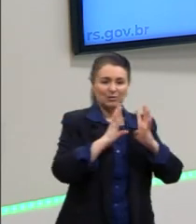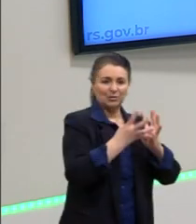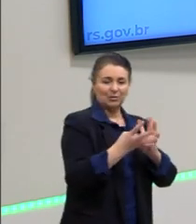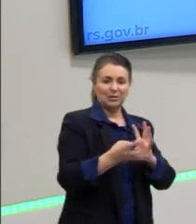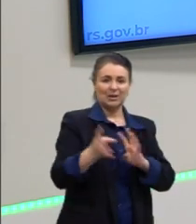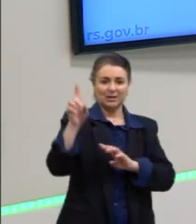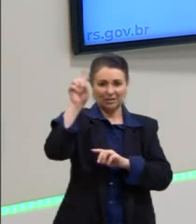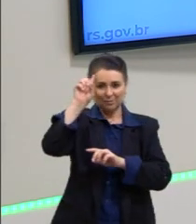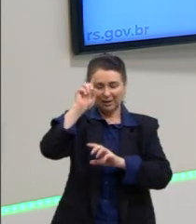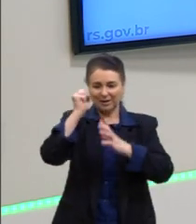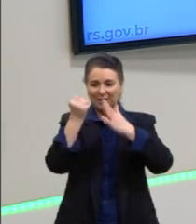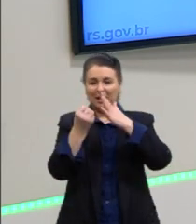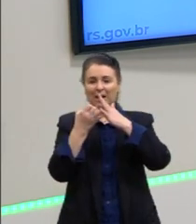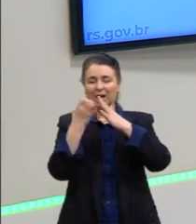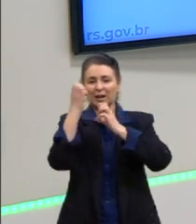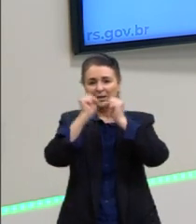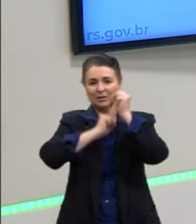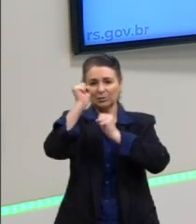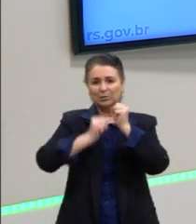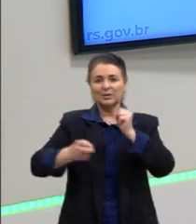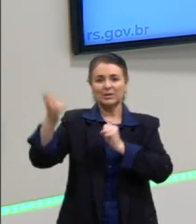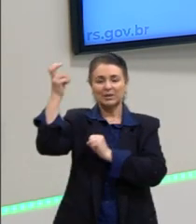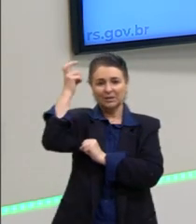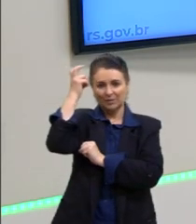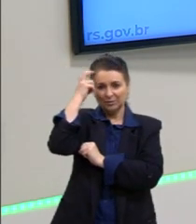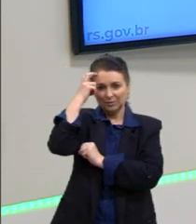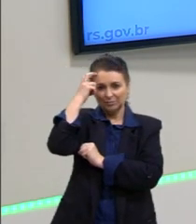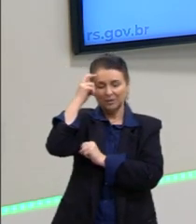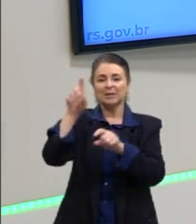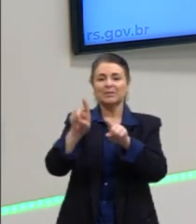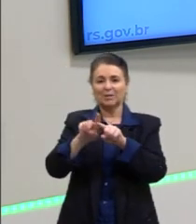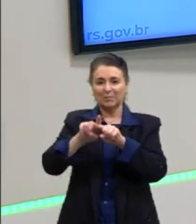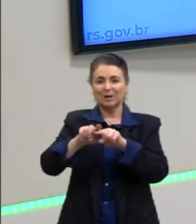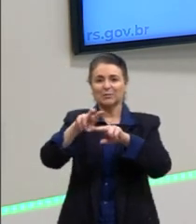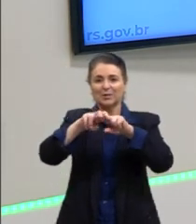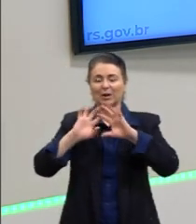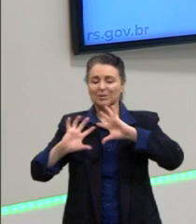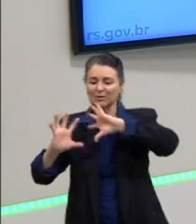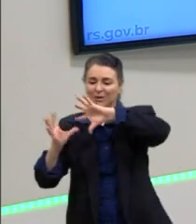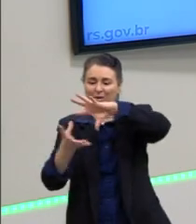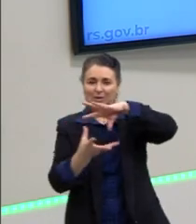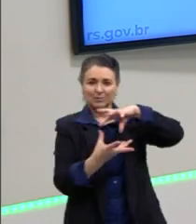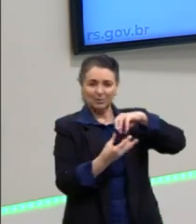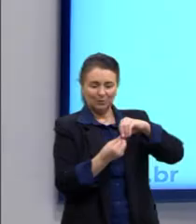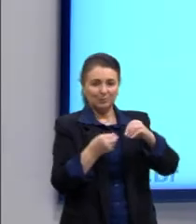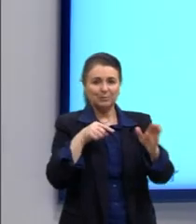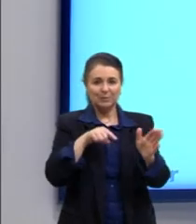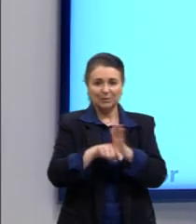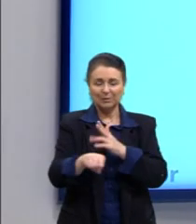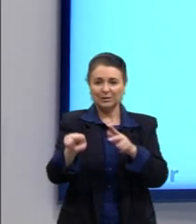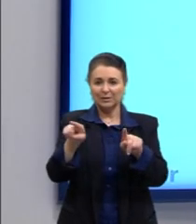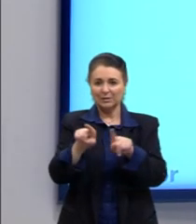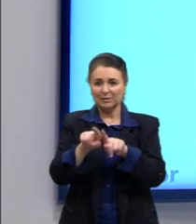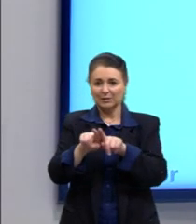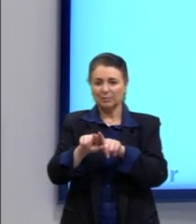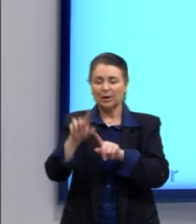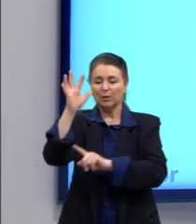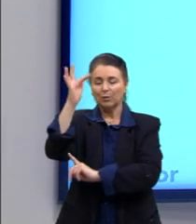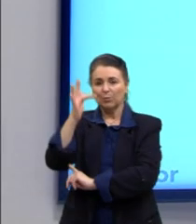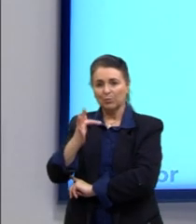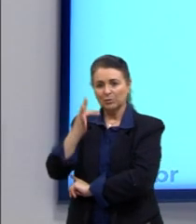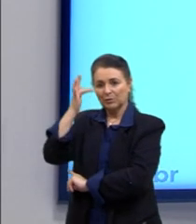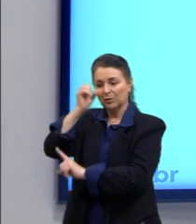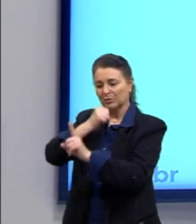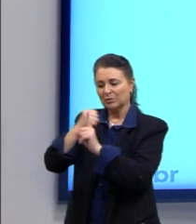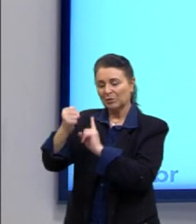também perpassa essa questão da globalização. Outra questão. Para os filósofos e